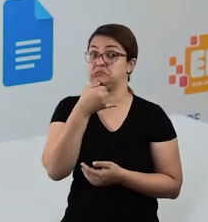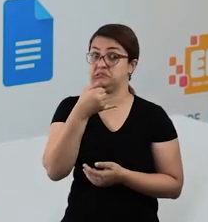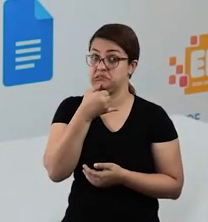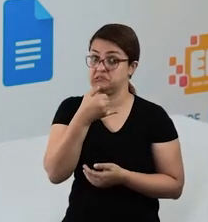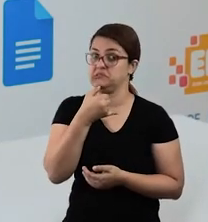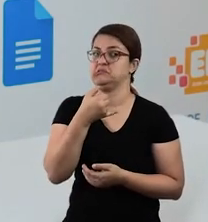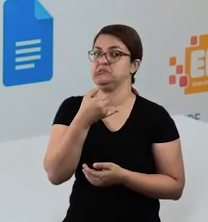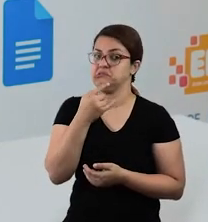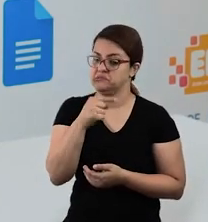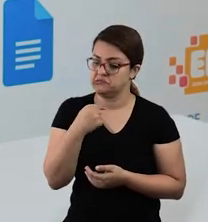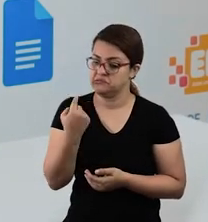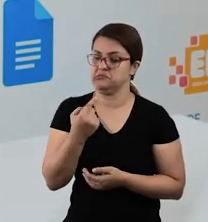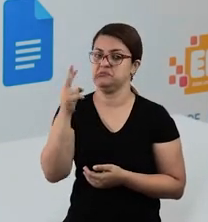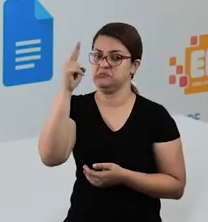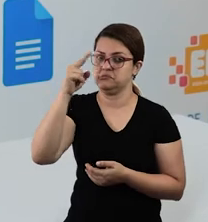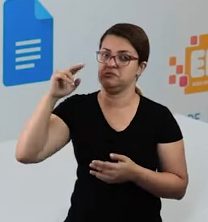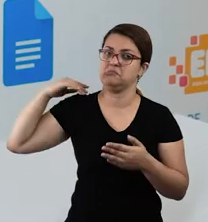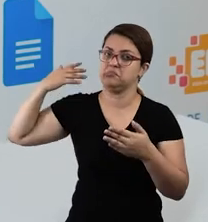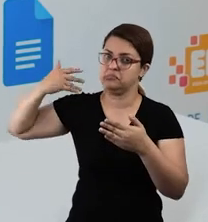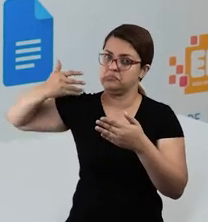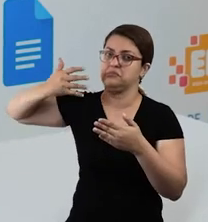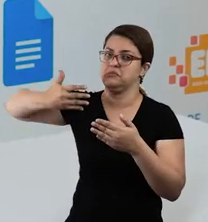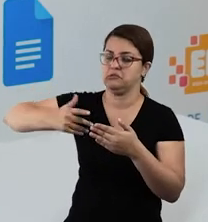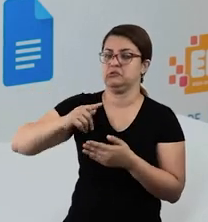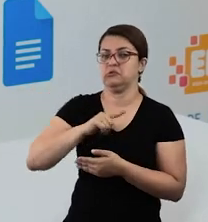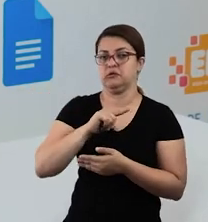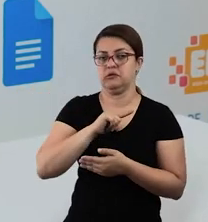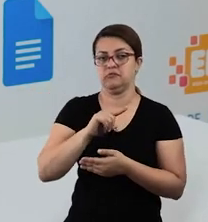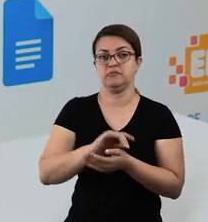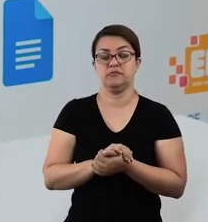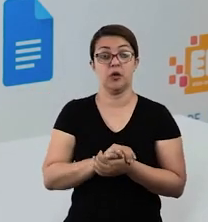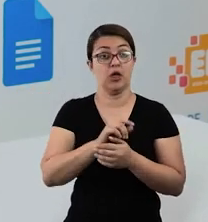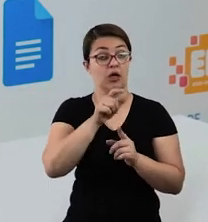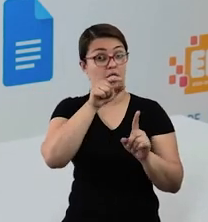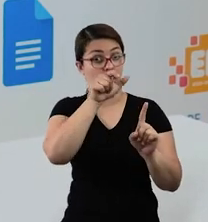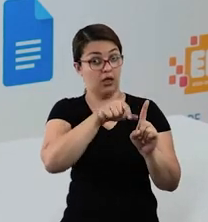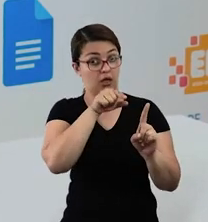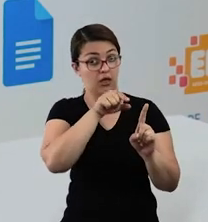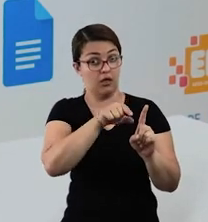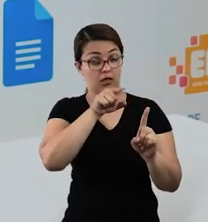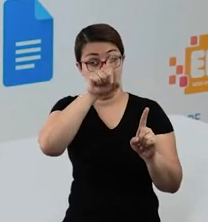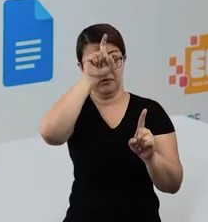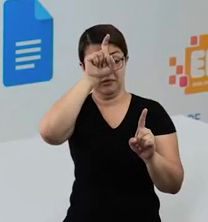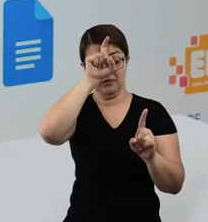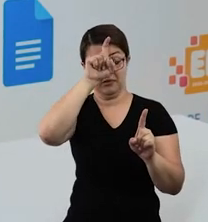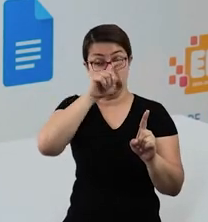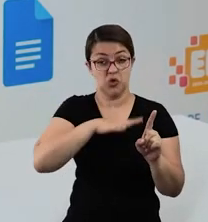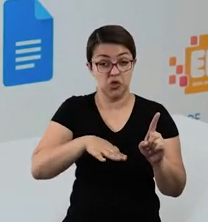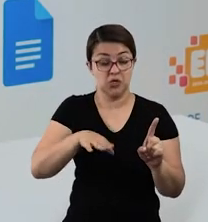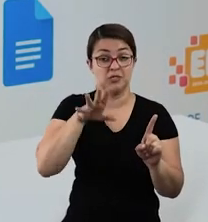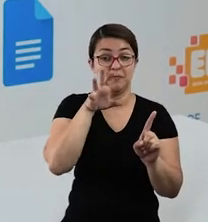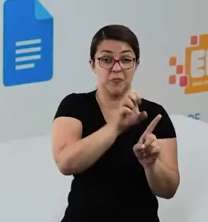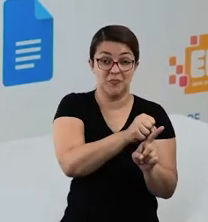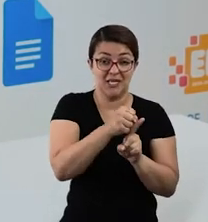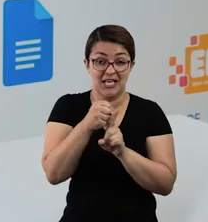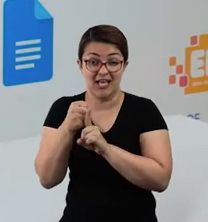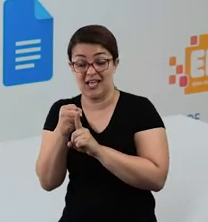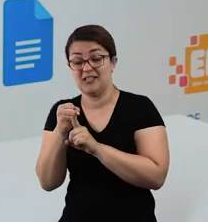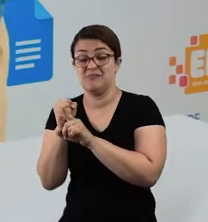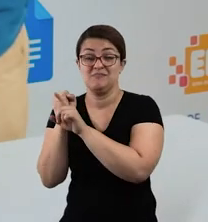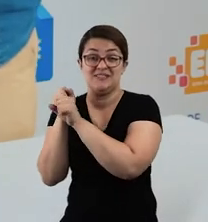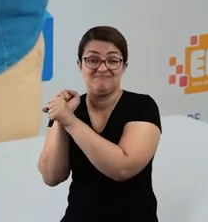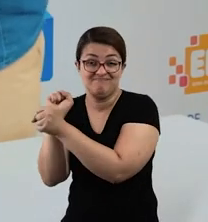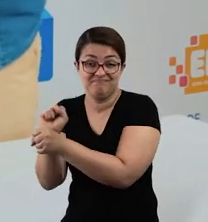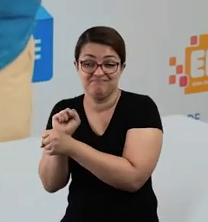história, tá bom? Então o zumbi foi encontrado dentro do Quilombo e levado pra ser escravizado. Vamos entender o que aconteceu?